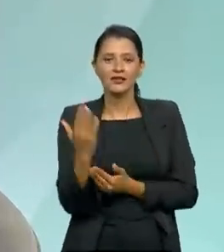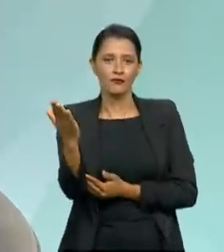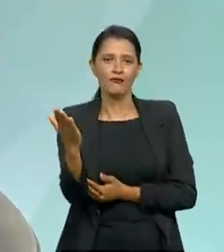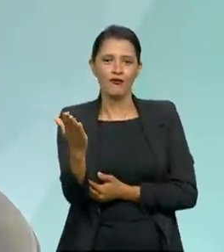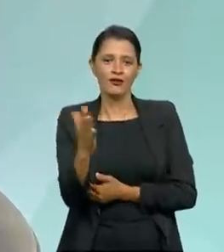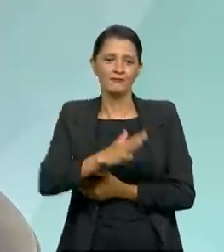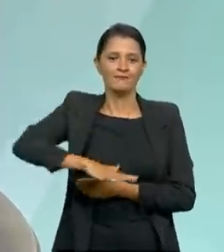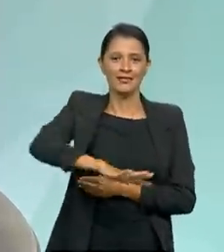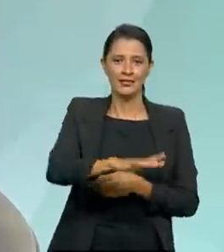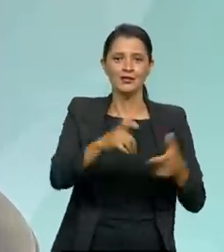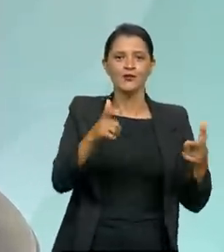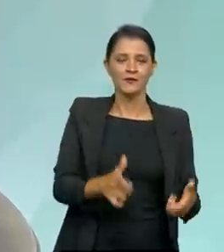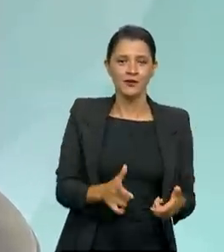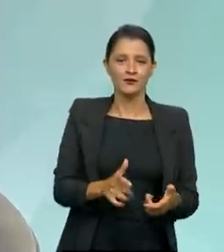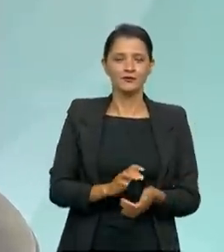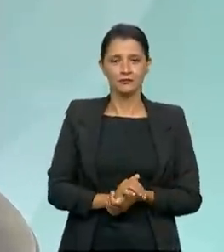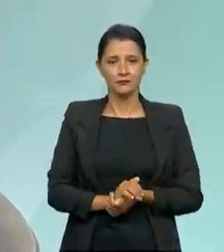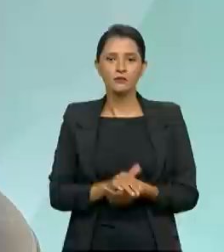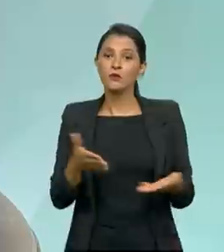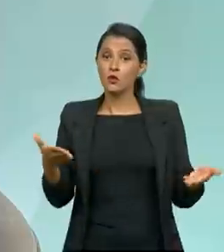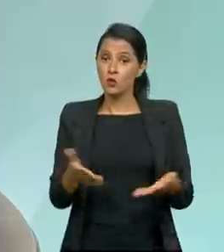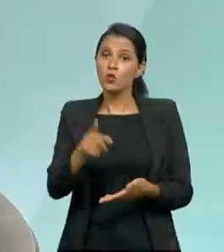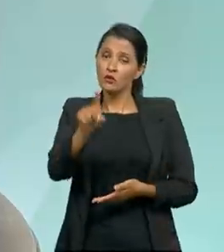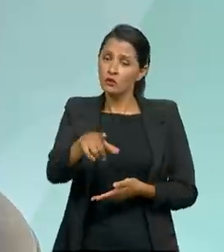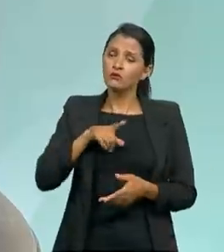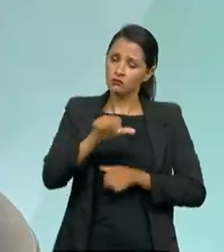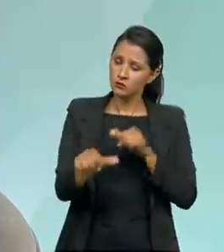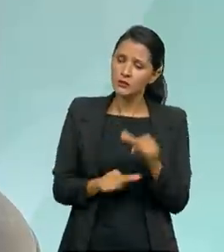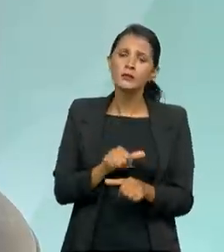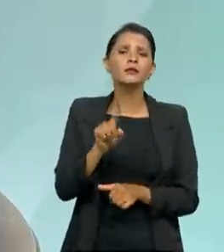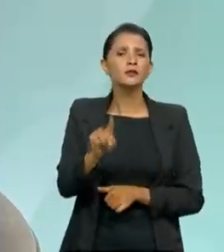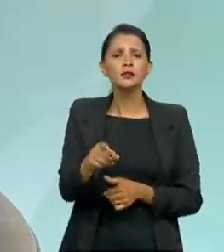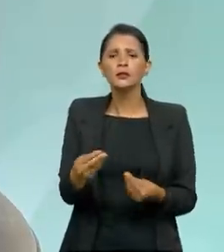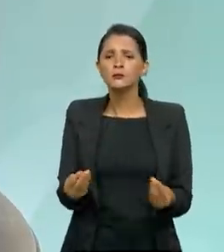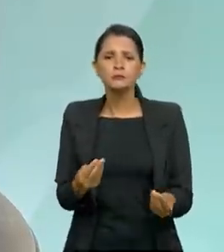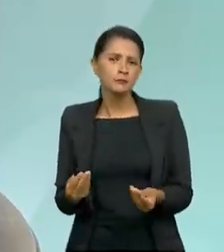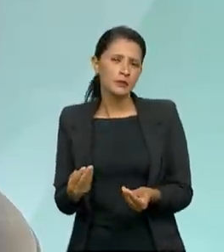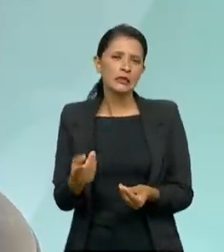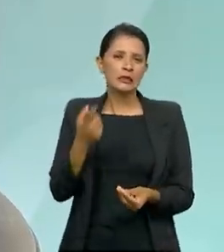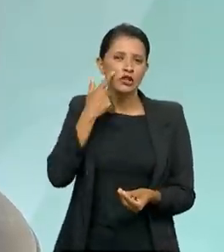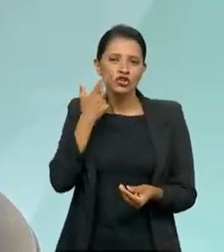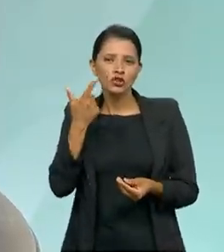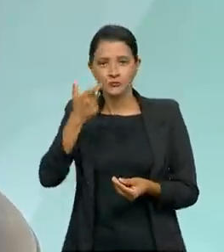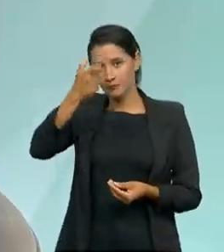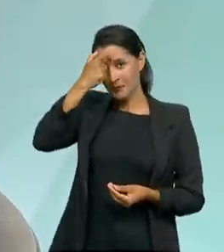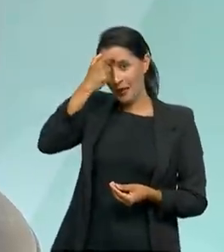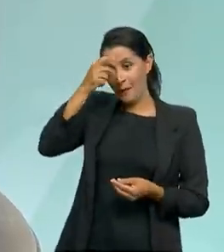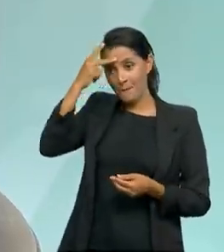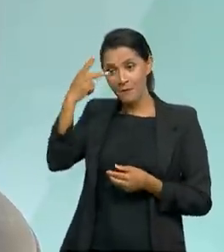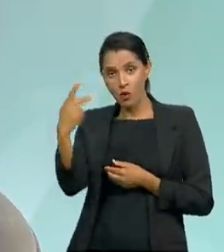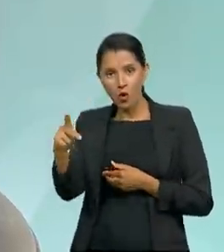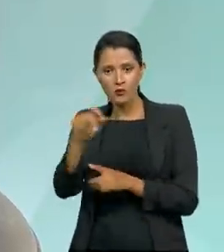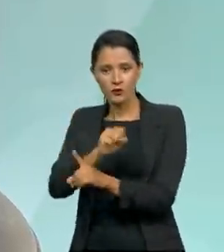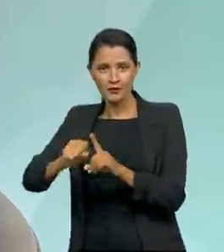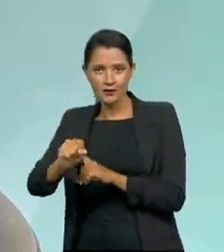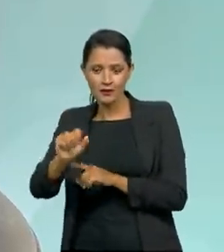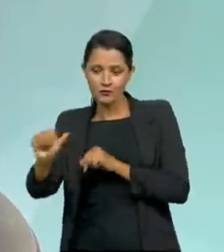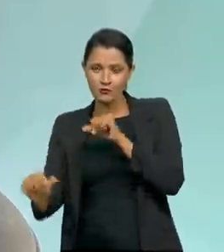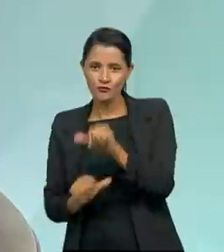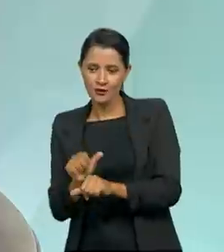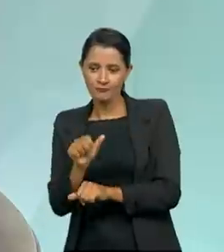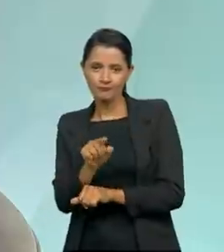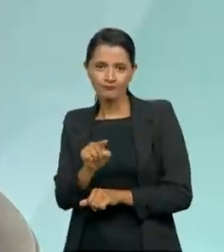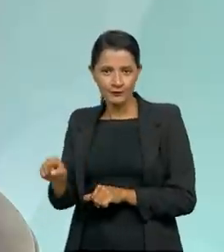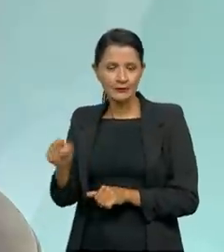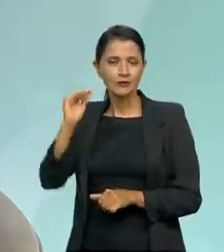daquele ambiente. Então, hoje, é uma mudança de, vamos dizer, de conscientização da sociedade como um todo. A sociedade entender